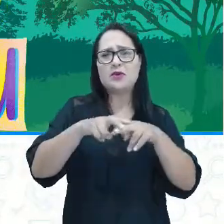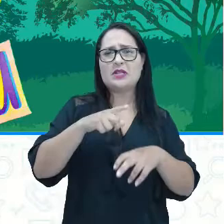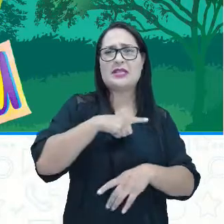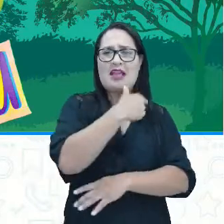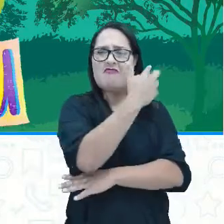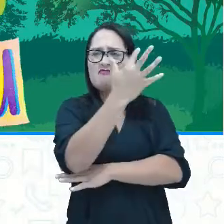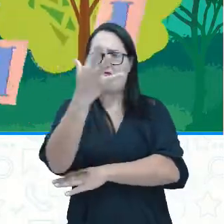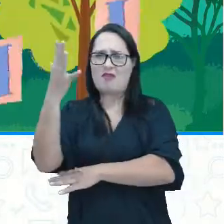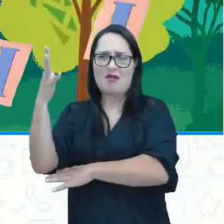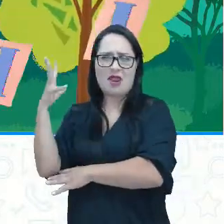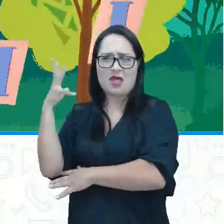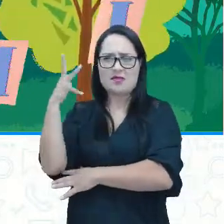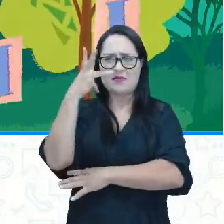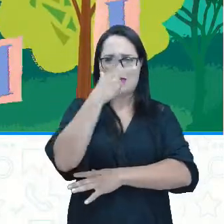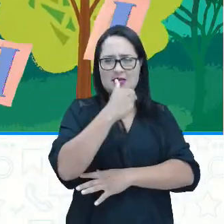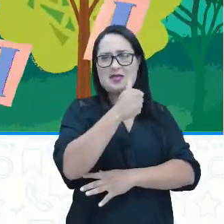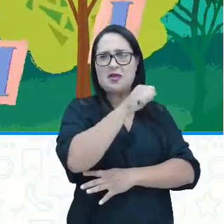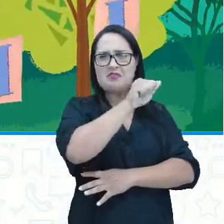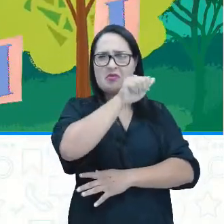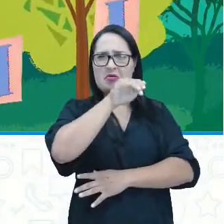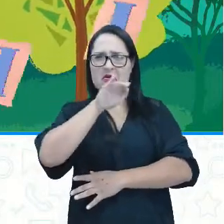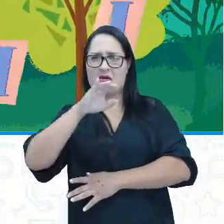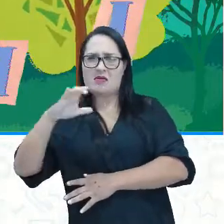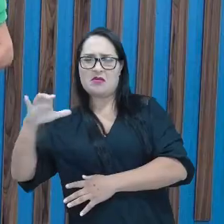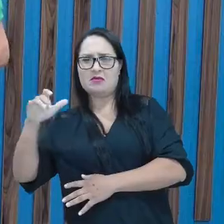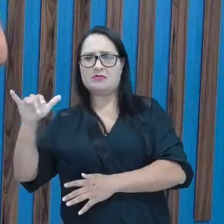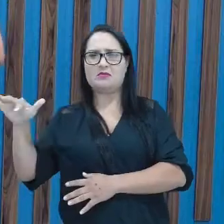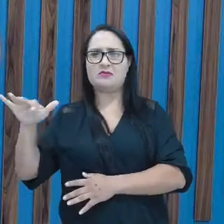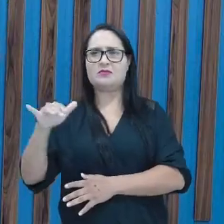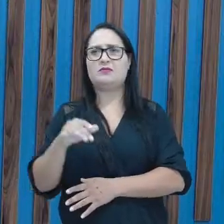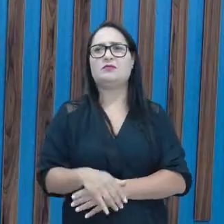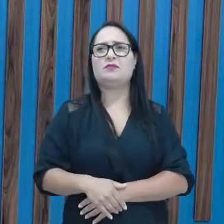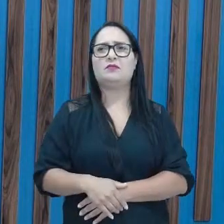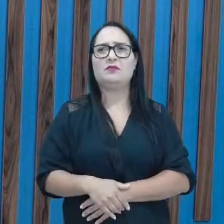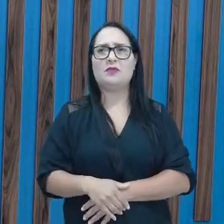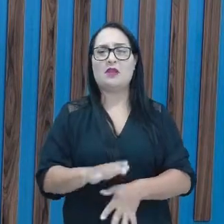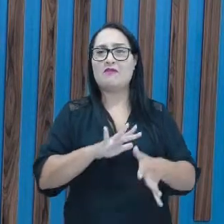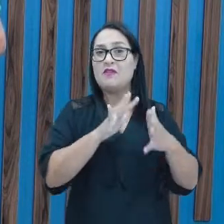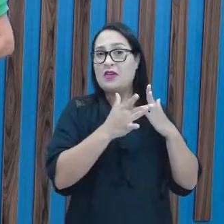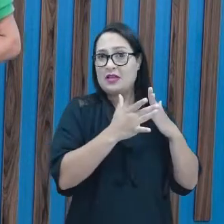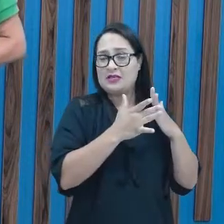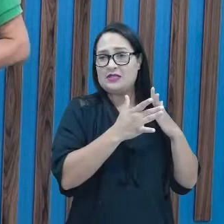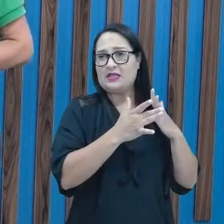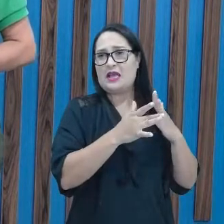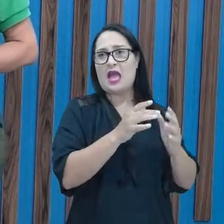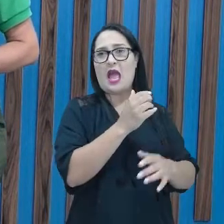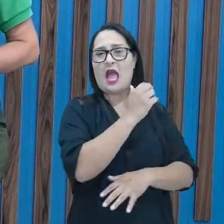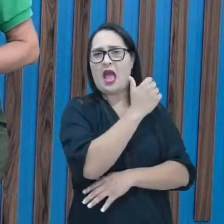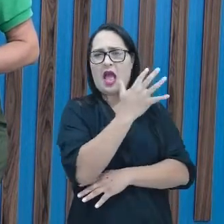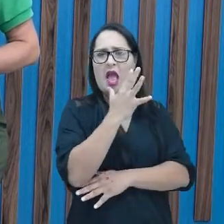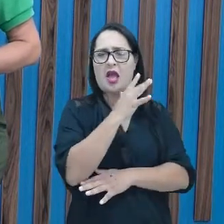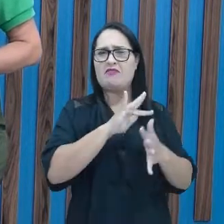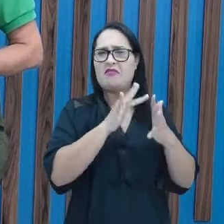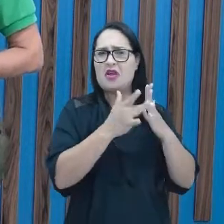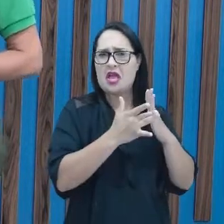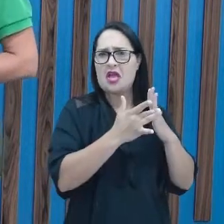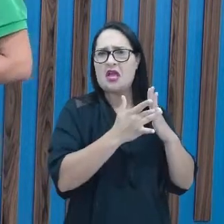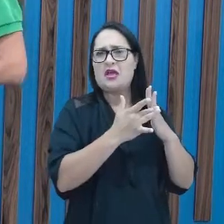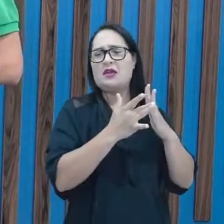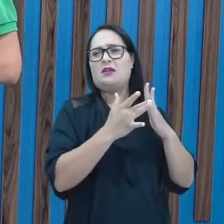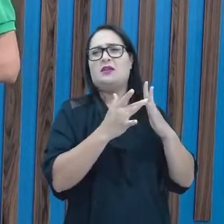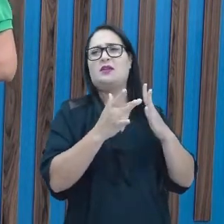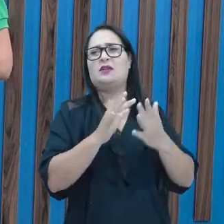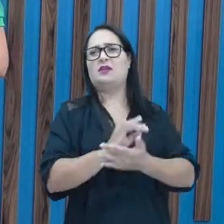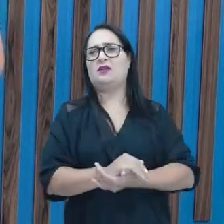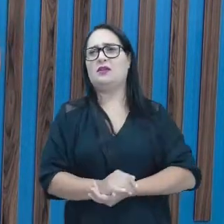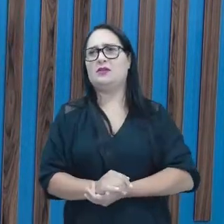encantada do nosso alfabeto. Olha só. Vogais aqui, olha. Árvores com as vogais, árvores